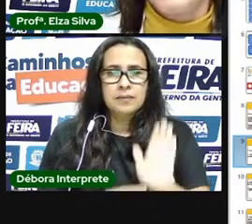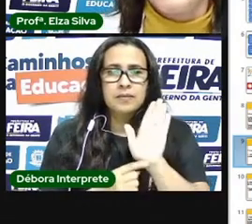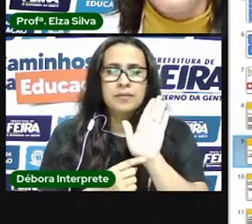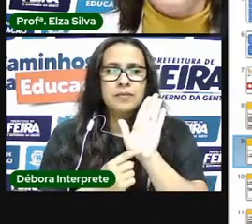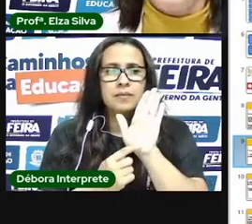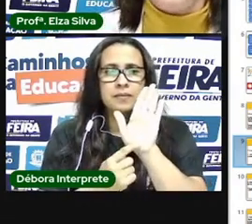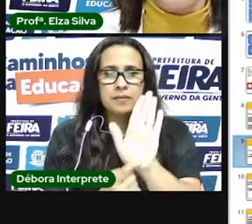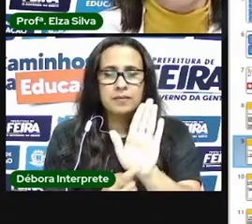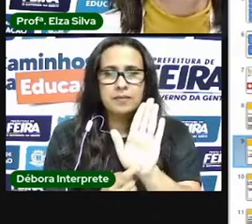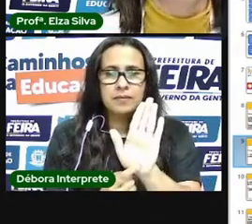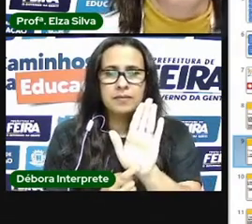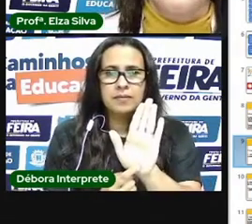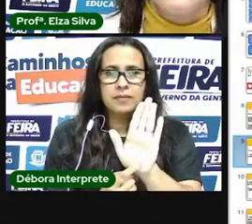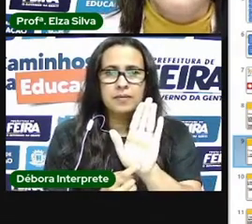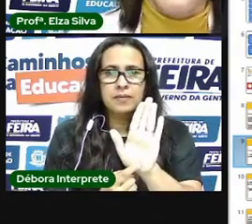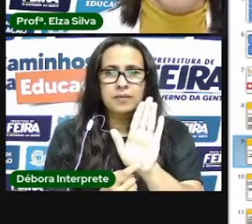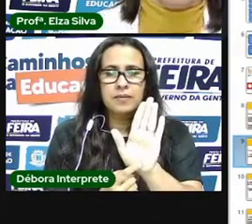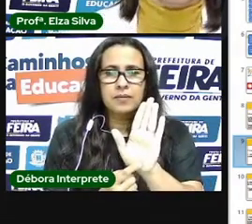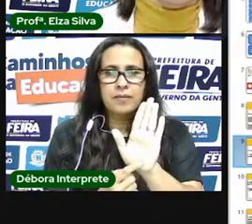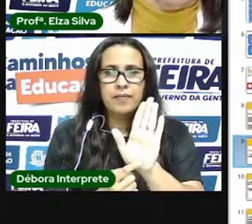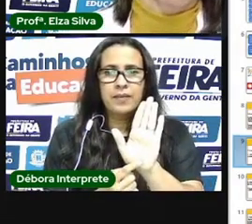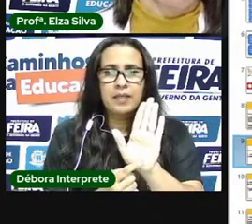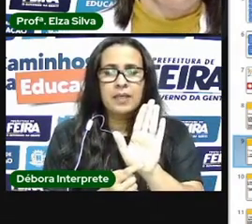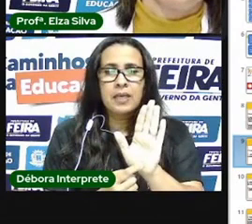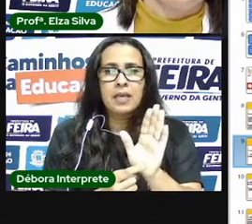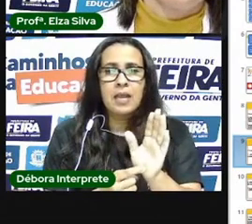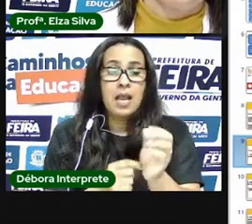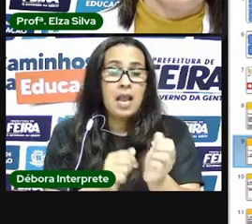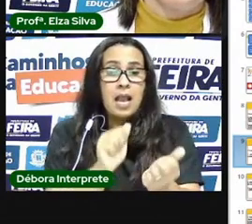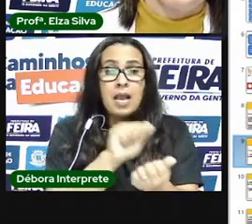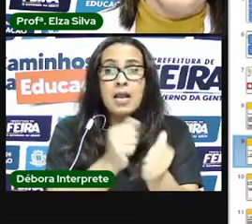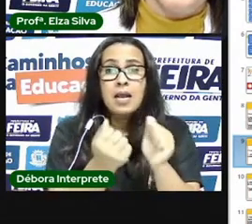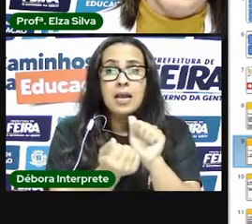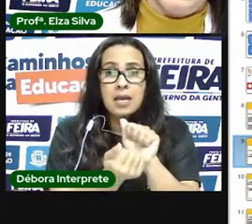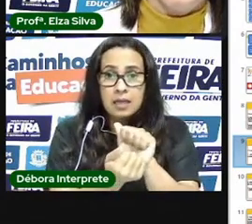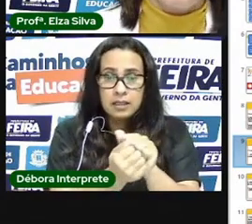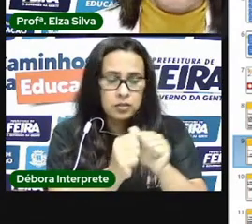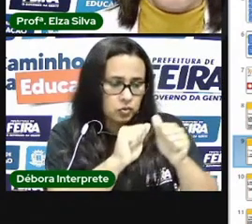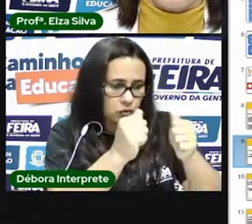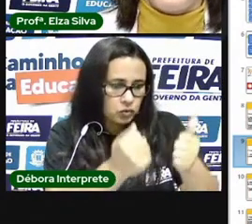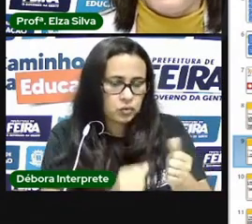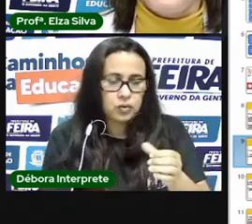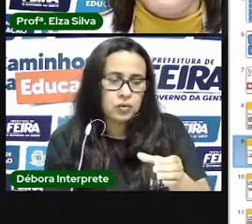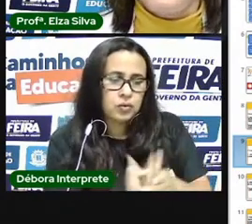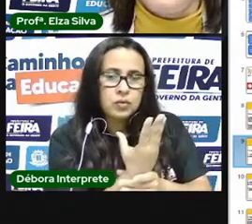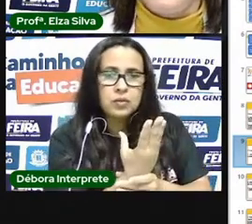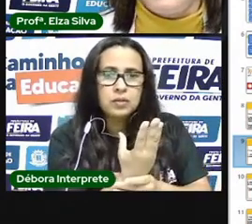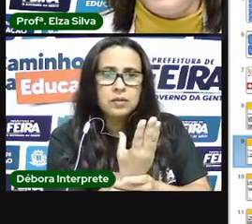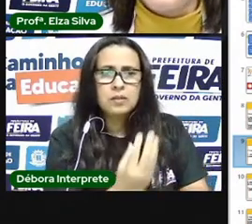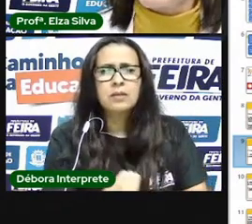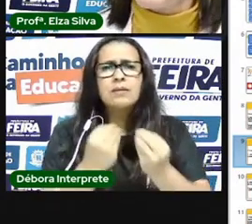vocês qual é a função da obra de arte. No primeiro momento,